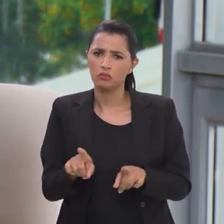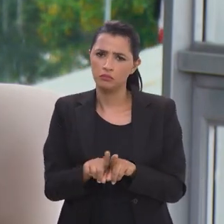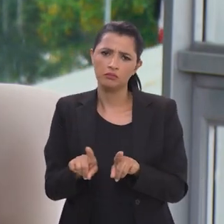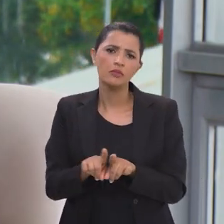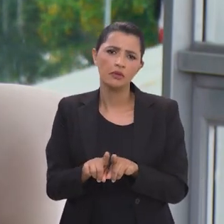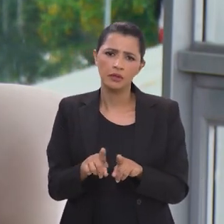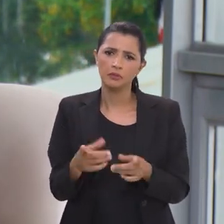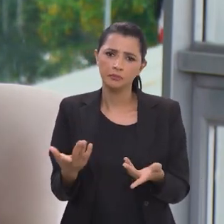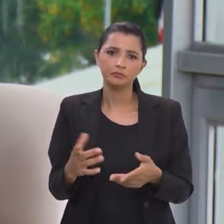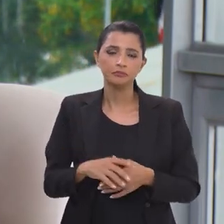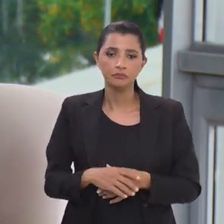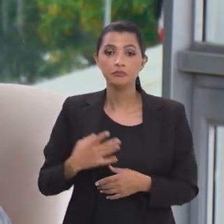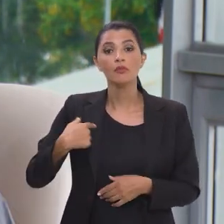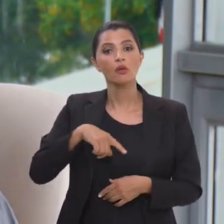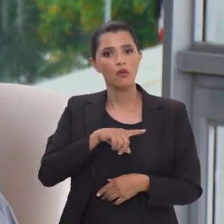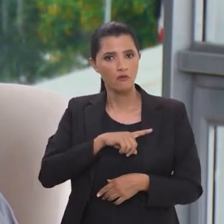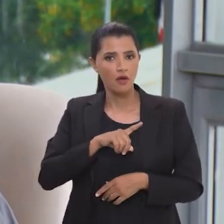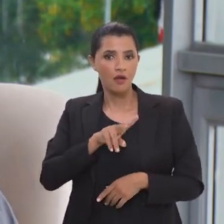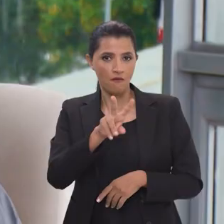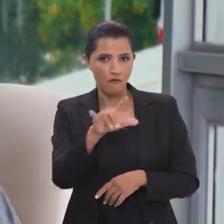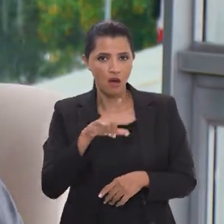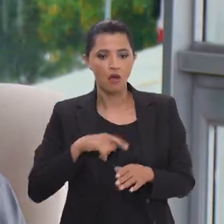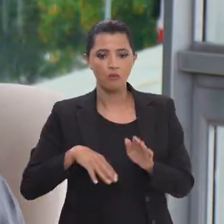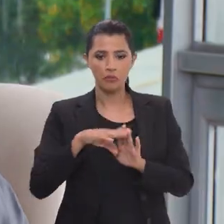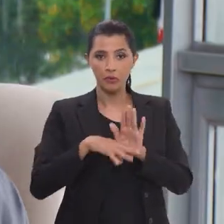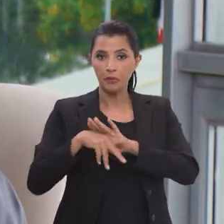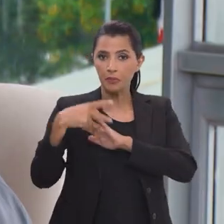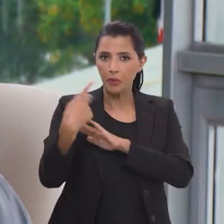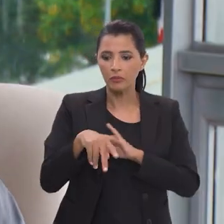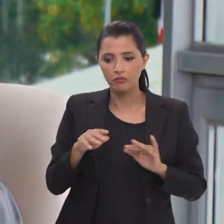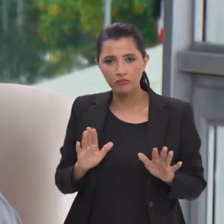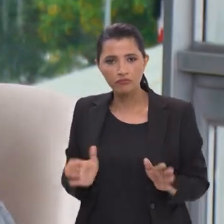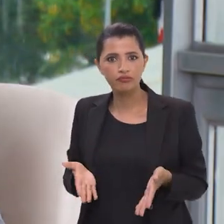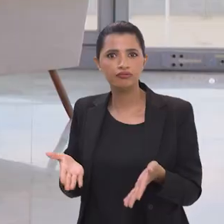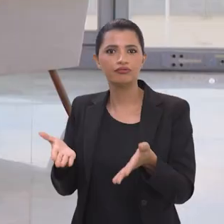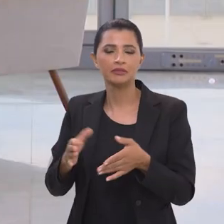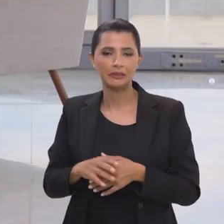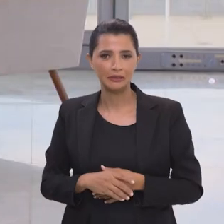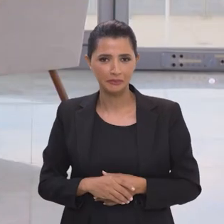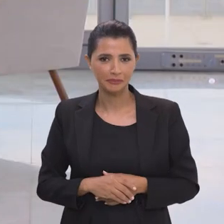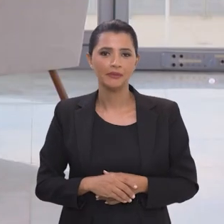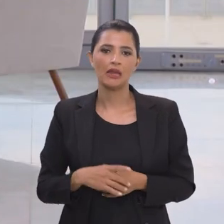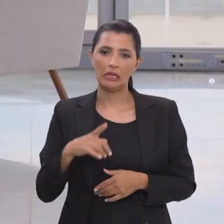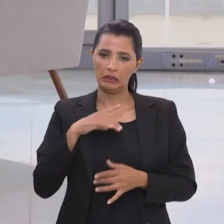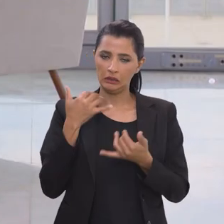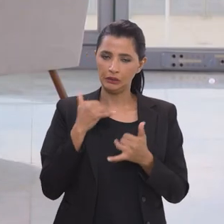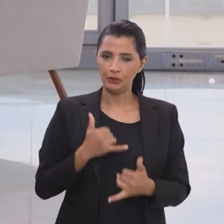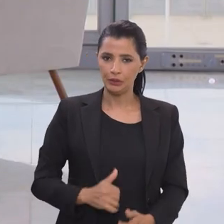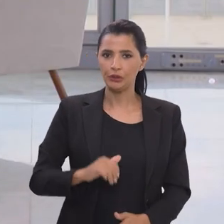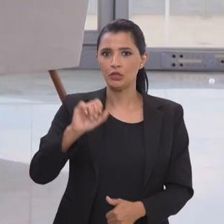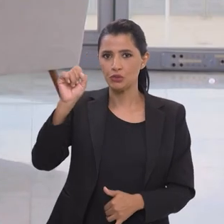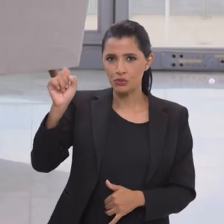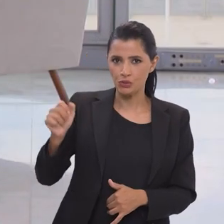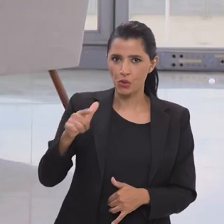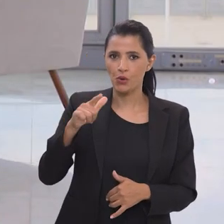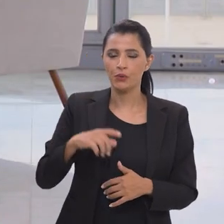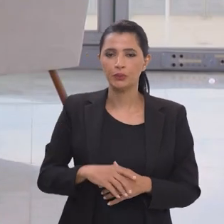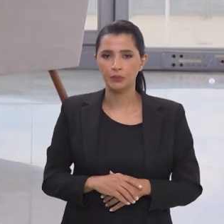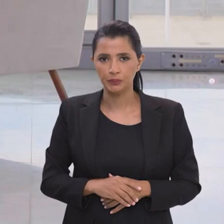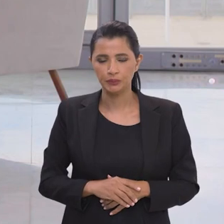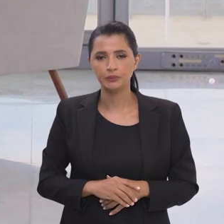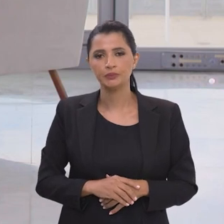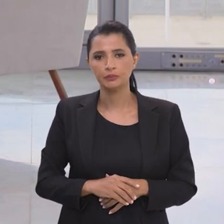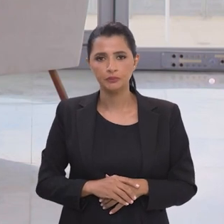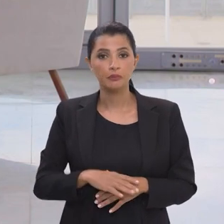uma ação como essa. Então nós vamos ter um programa específico de incentivo à energia solar, né, o